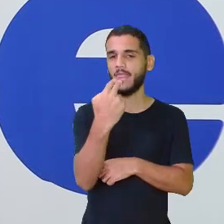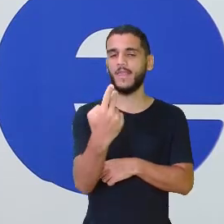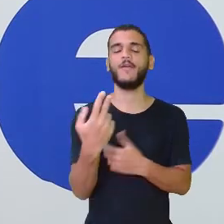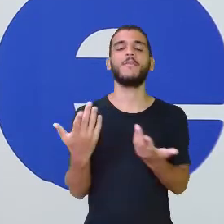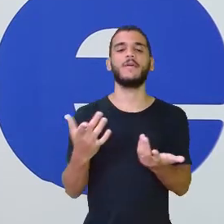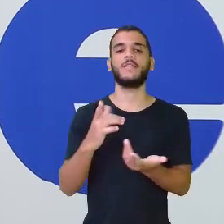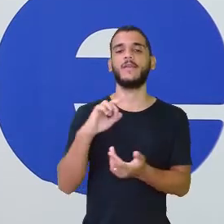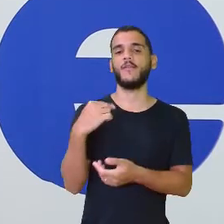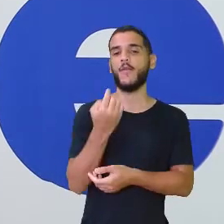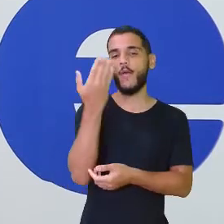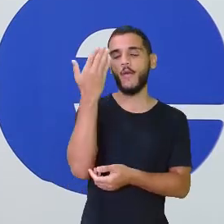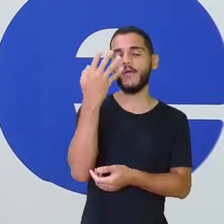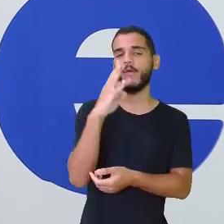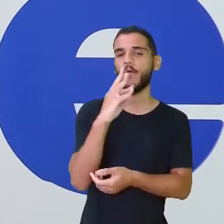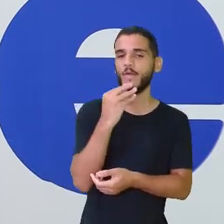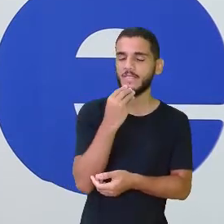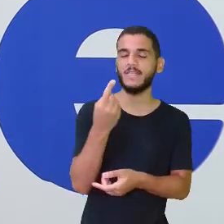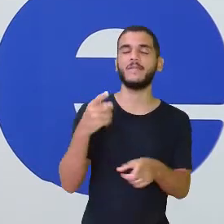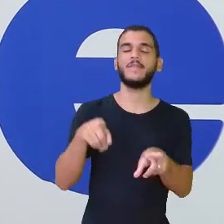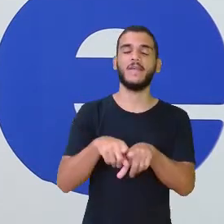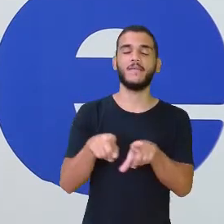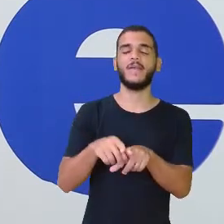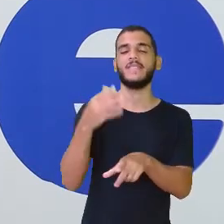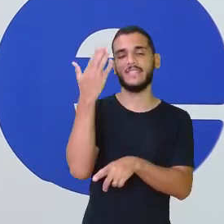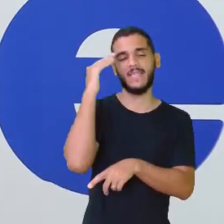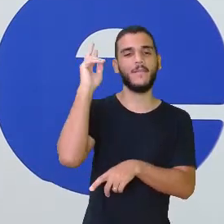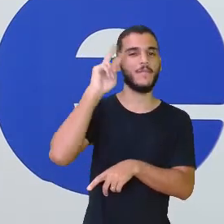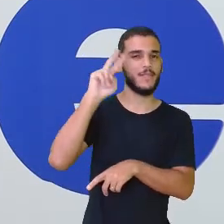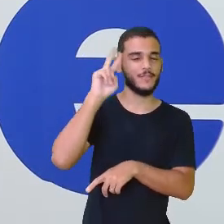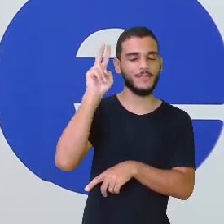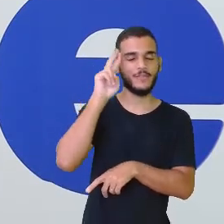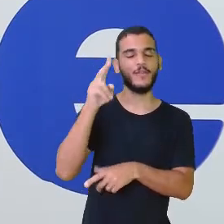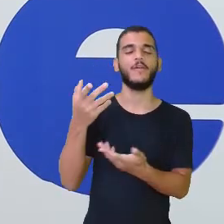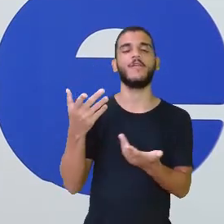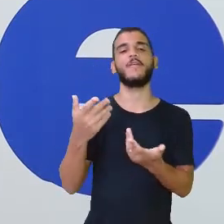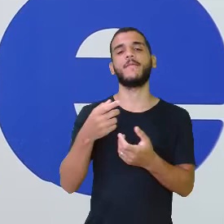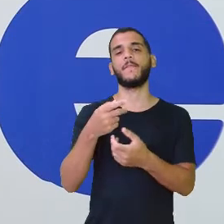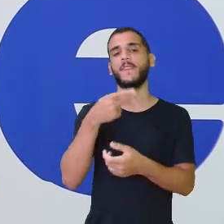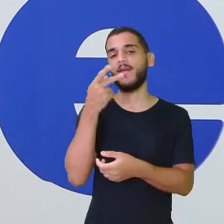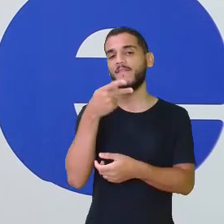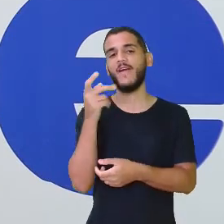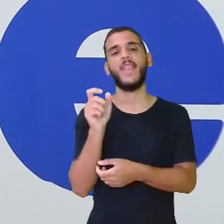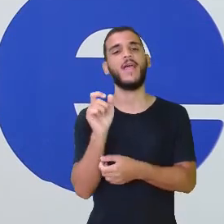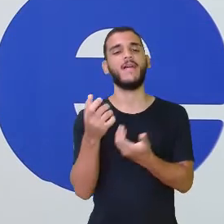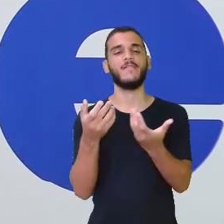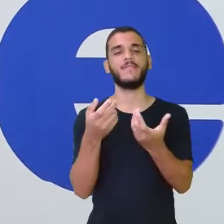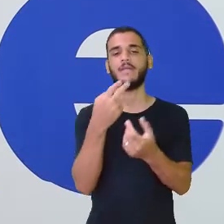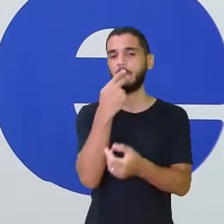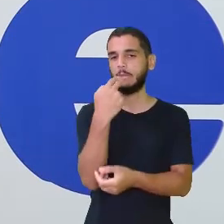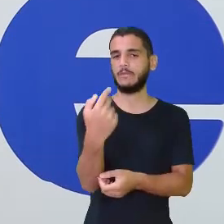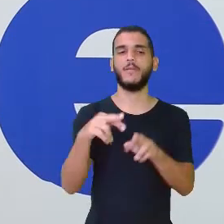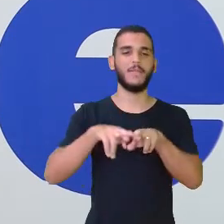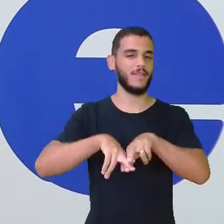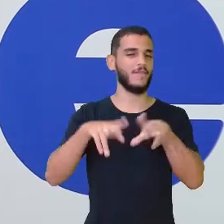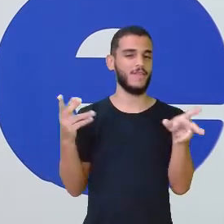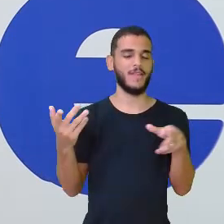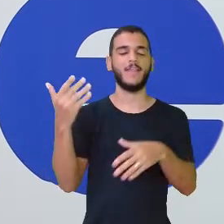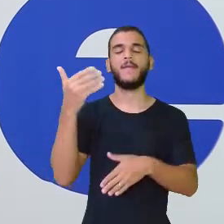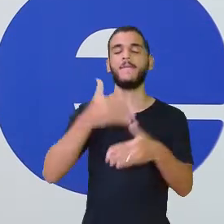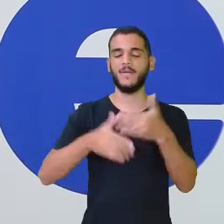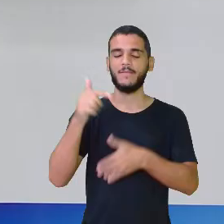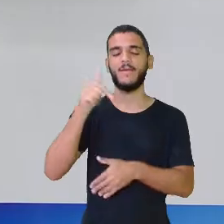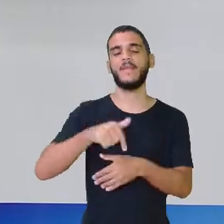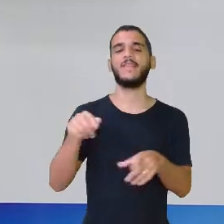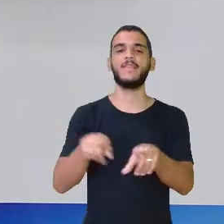gente conheceu, soube na história de indígenas, né? Que eles falavam esses idiomas e que faz parte também do nosso povo. É verdade.